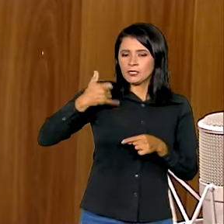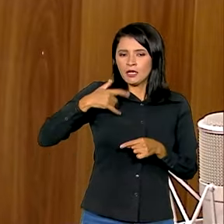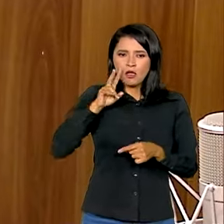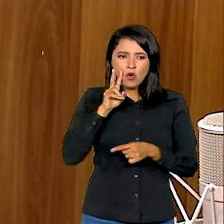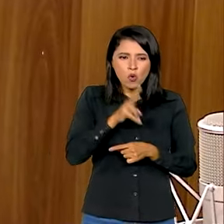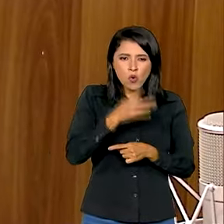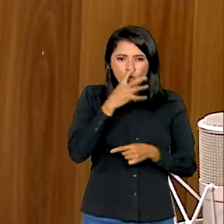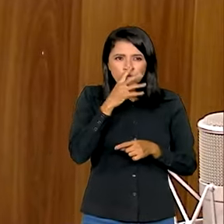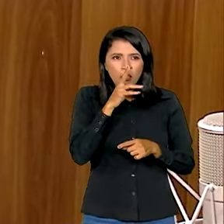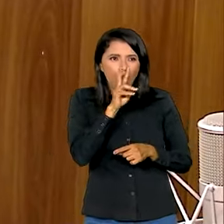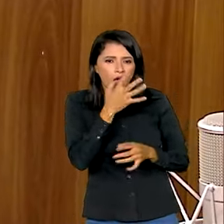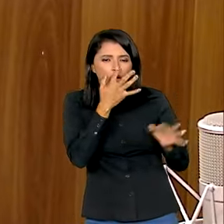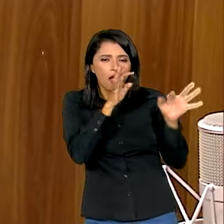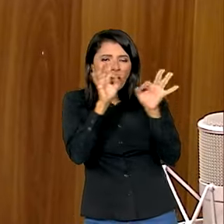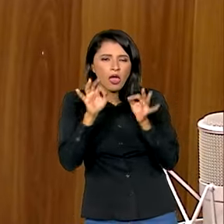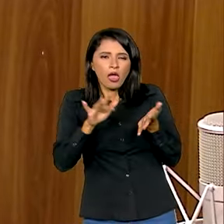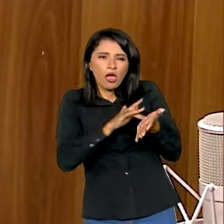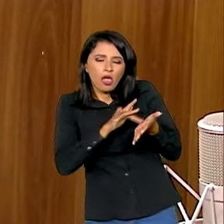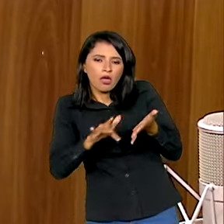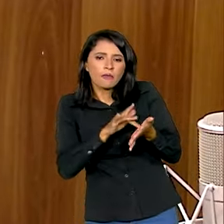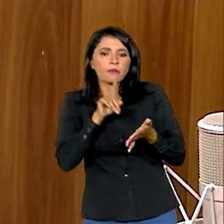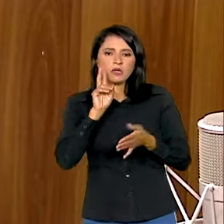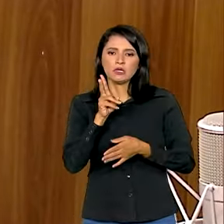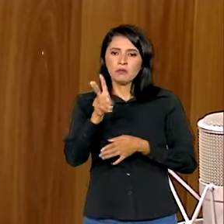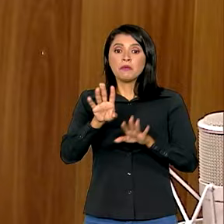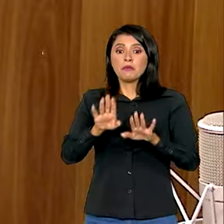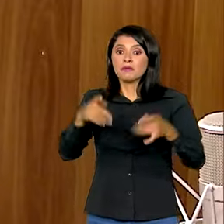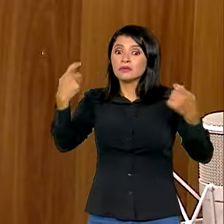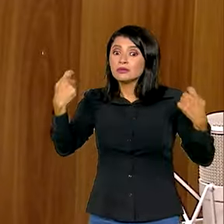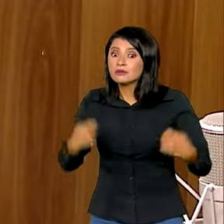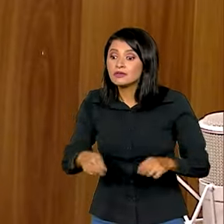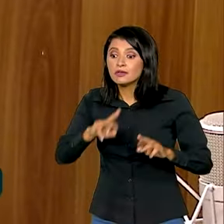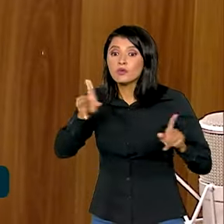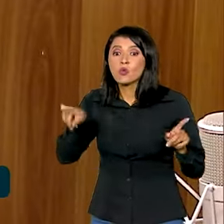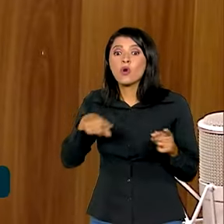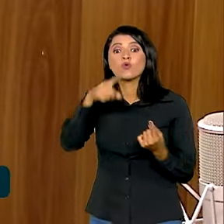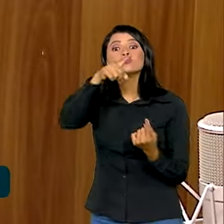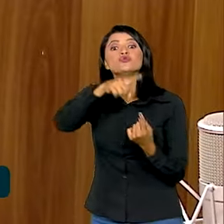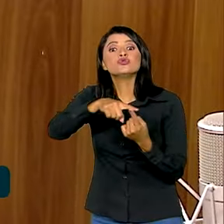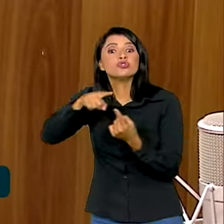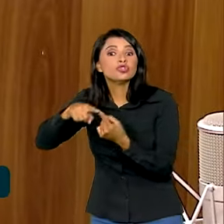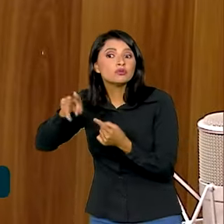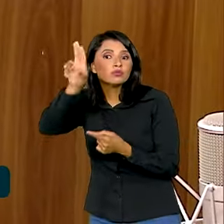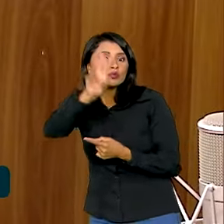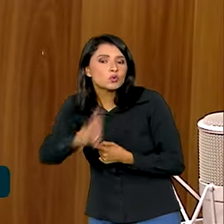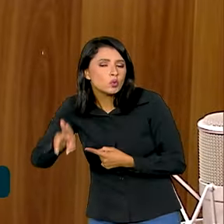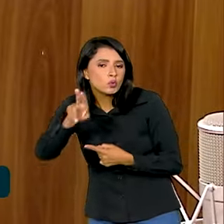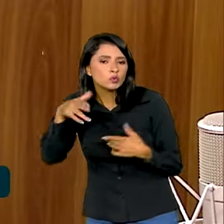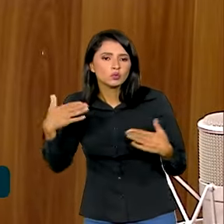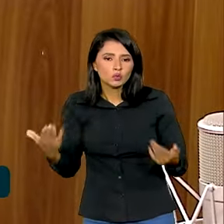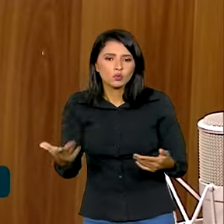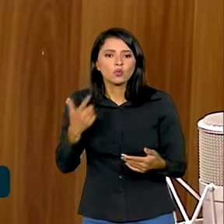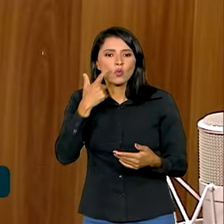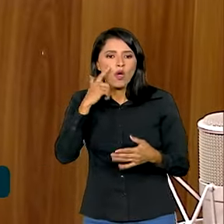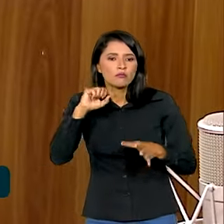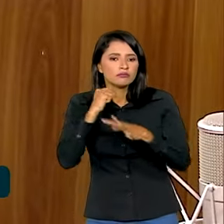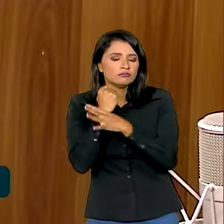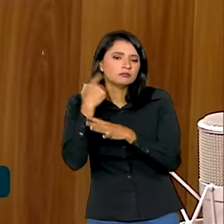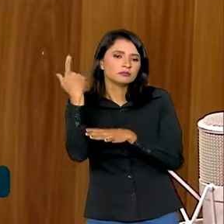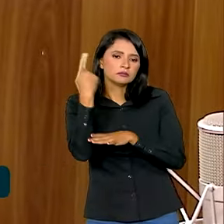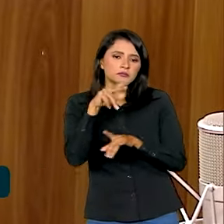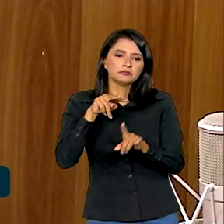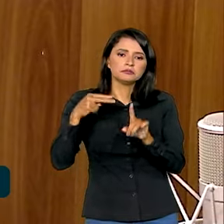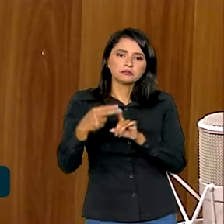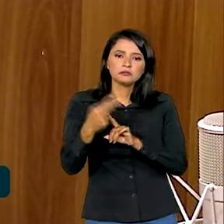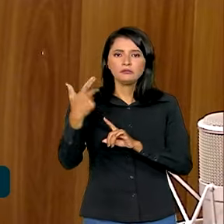telas. Esse tipo de elemento vai estar sempre presente, mas nós precisamos também diferenciar o tipo de uso. Qual que é um uso seguro do ponto de vista,